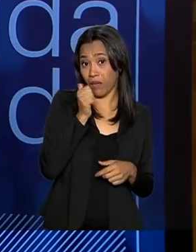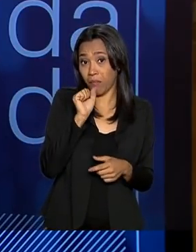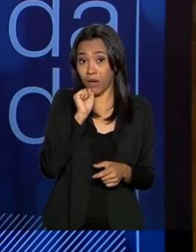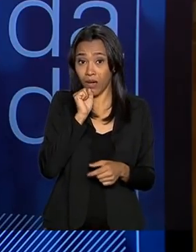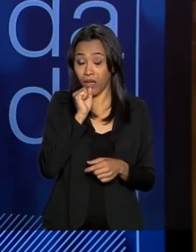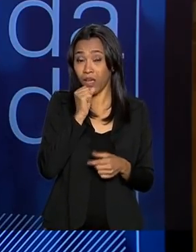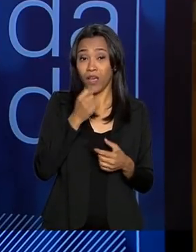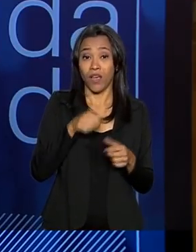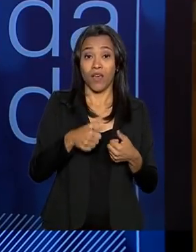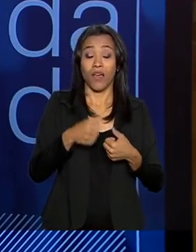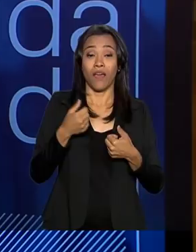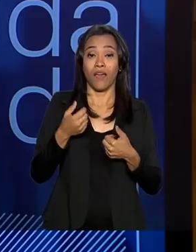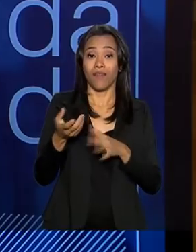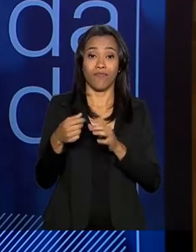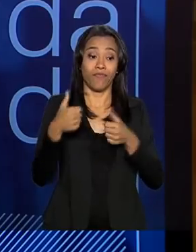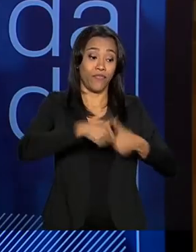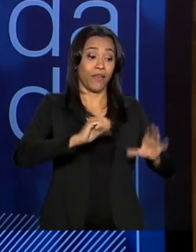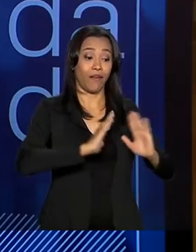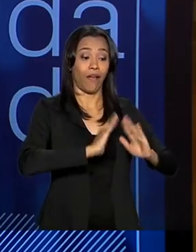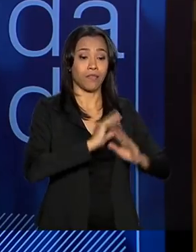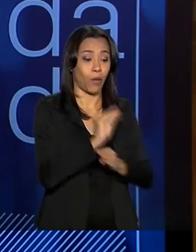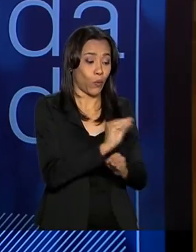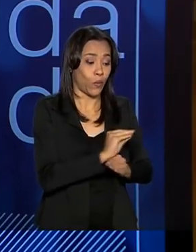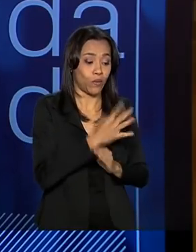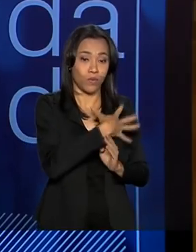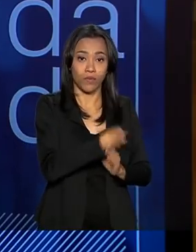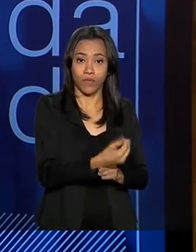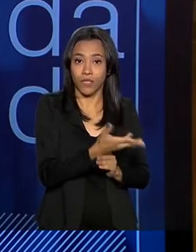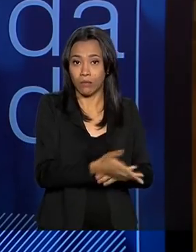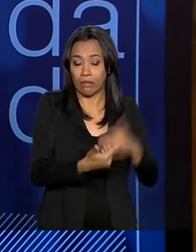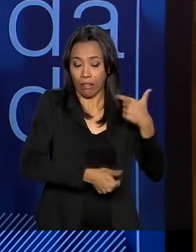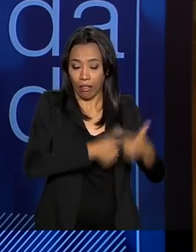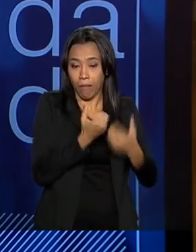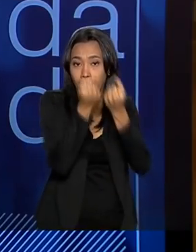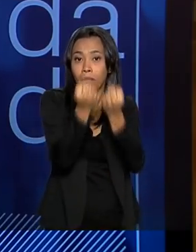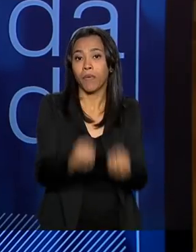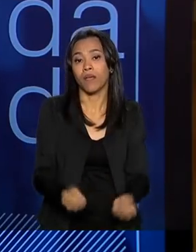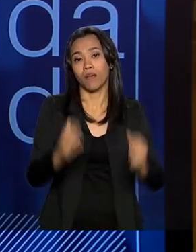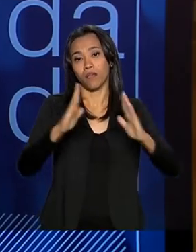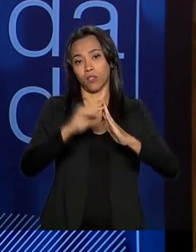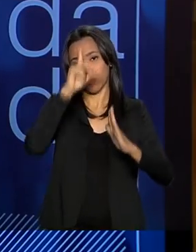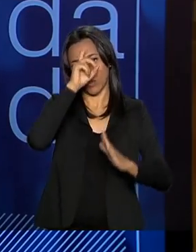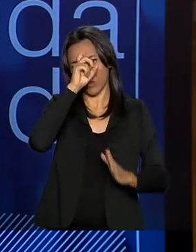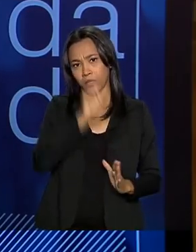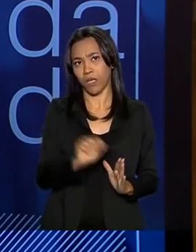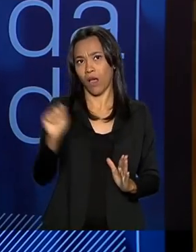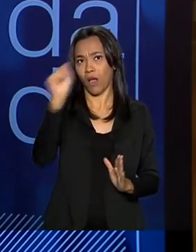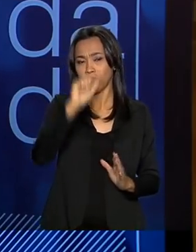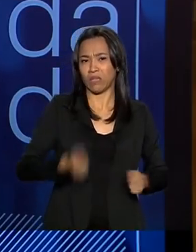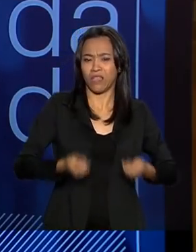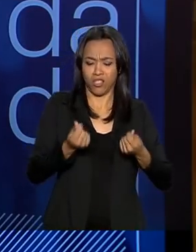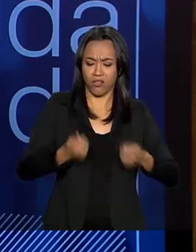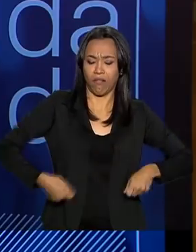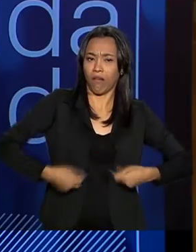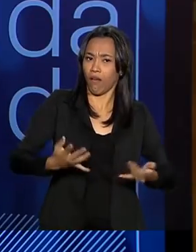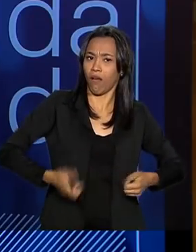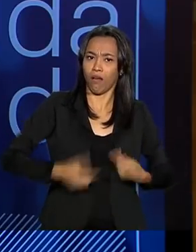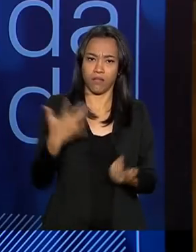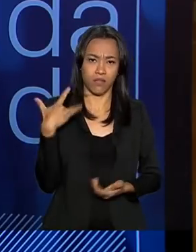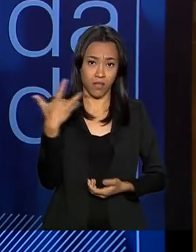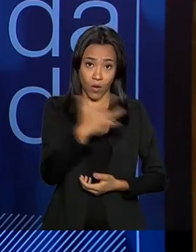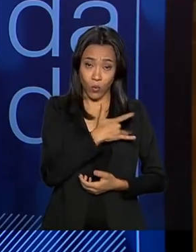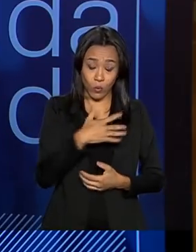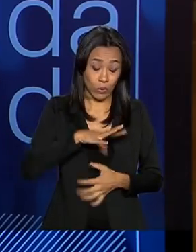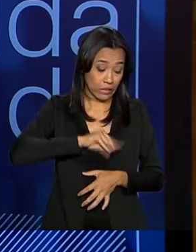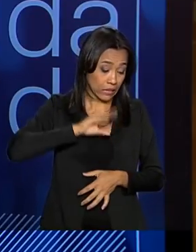fiquem fora do ambiente de trabalho, tem que cuidar dos seus filhos, sobrecarrega os hospitais, faz com que o gasto em saúde seja muito maior. Há